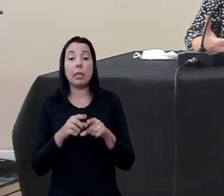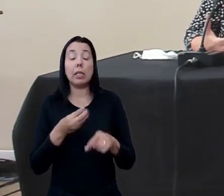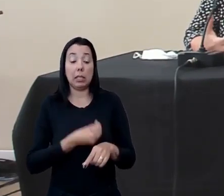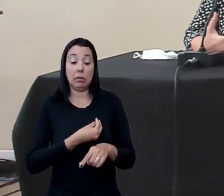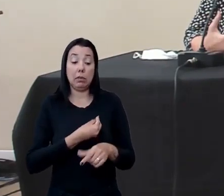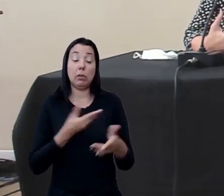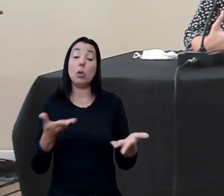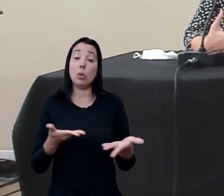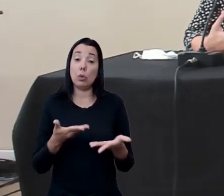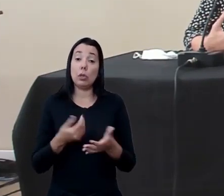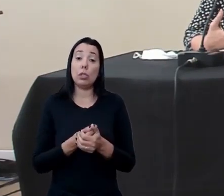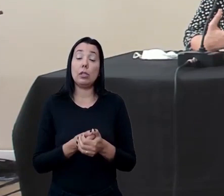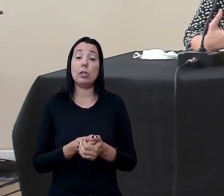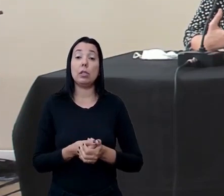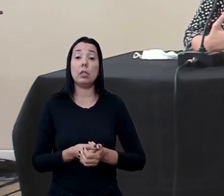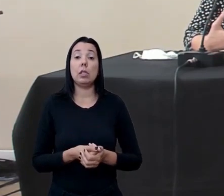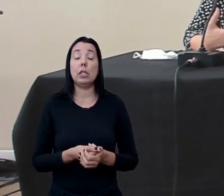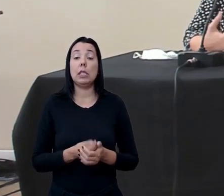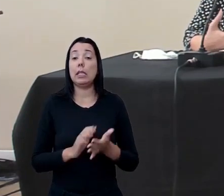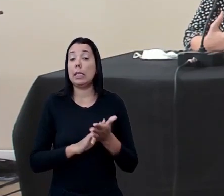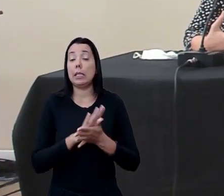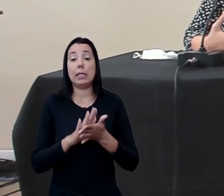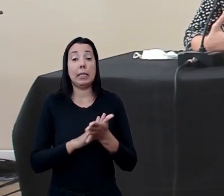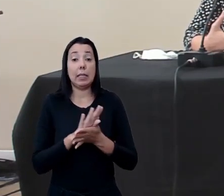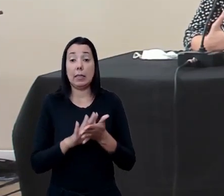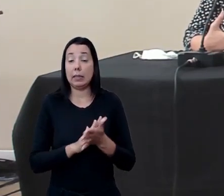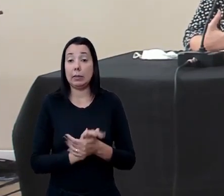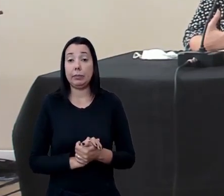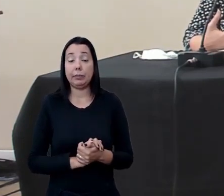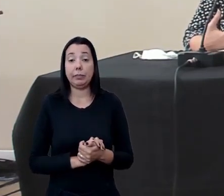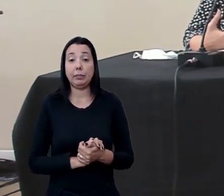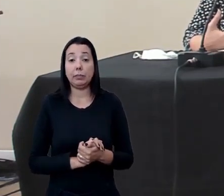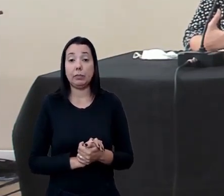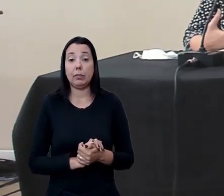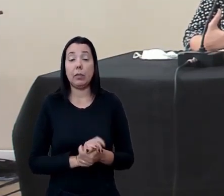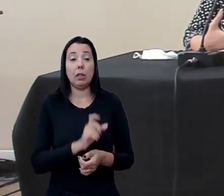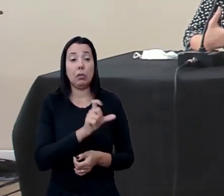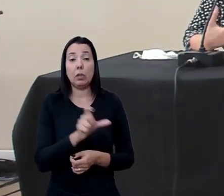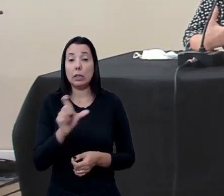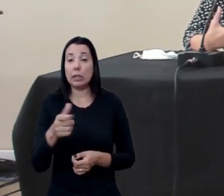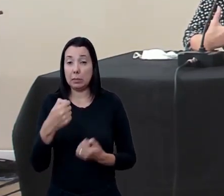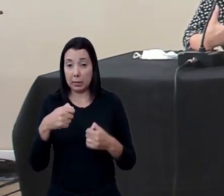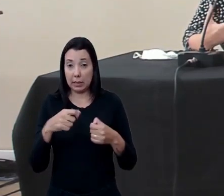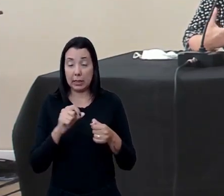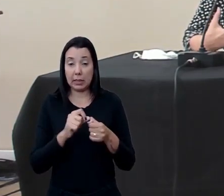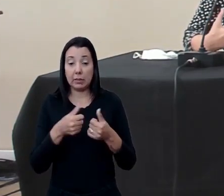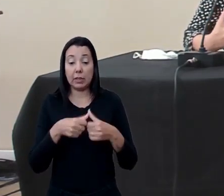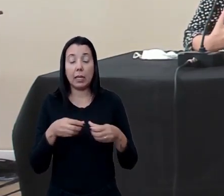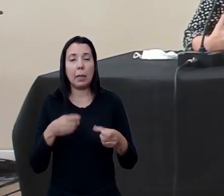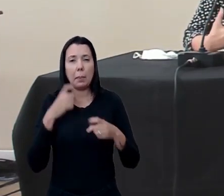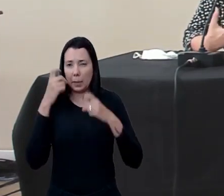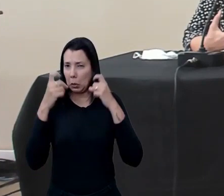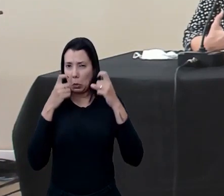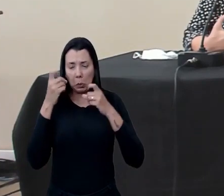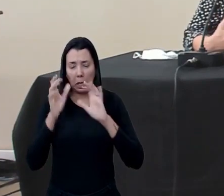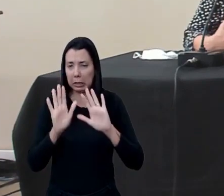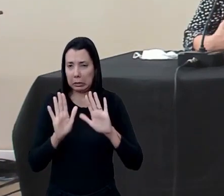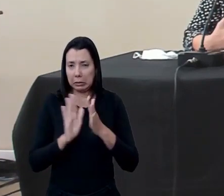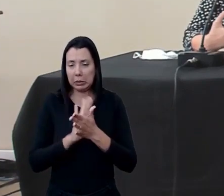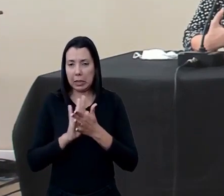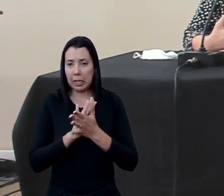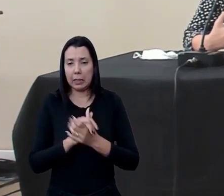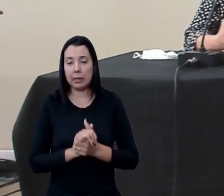vive hoje e que em nenhum momento vocês precisam ficar preocupados